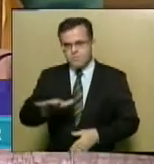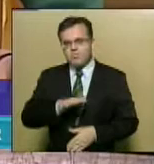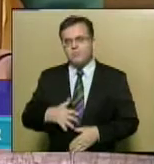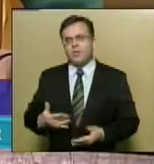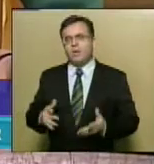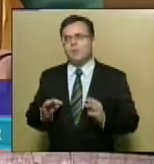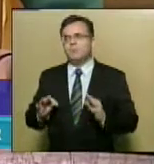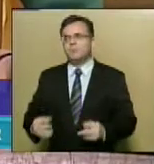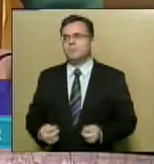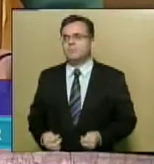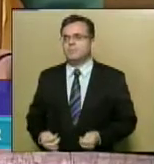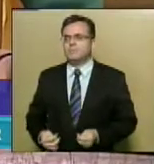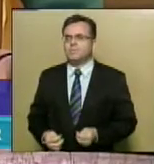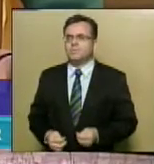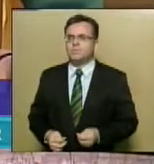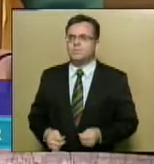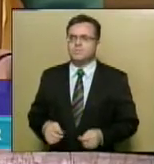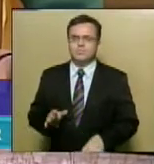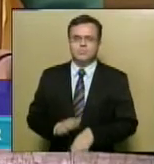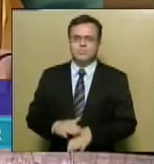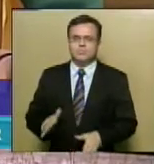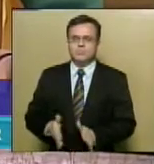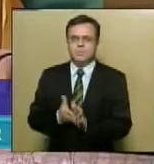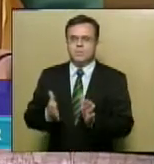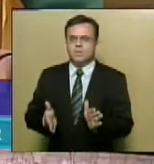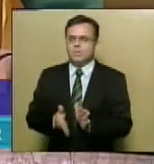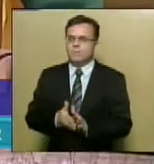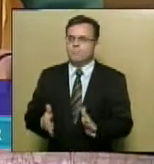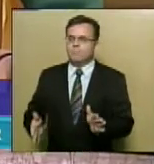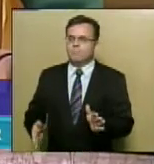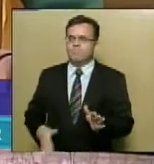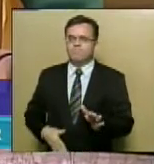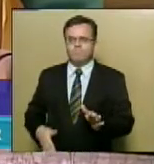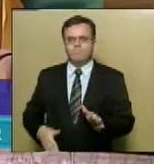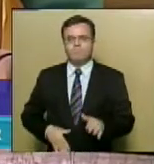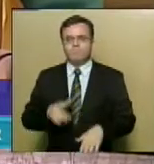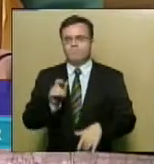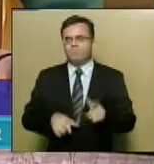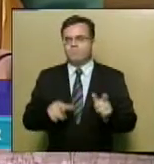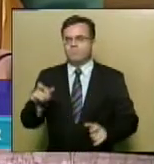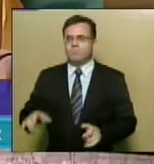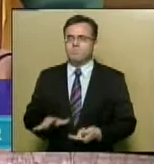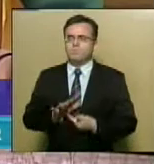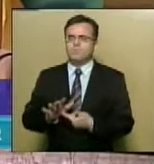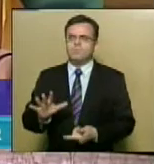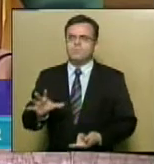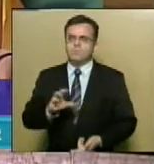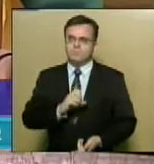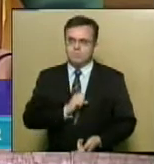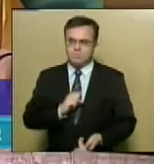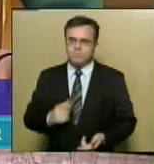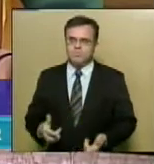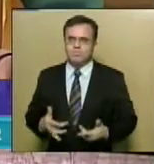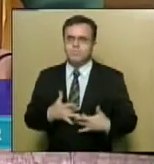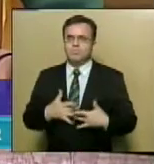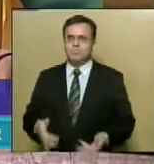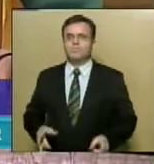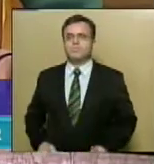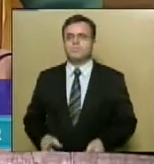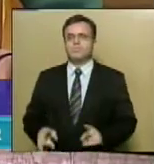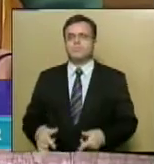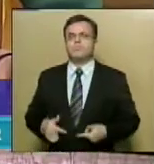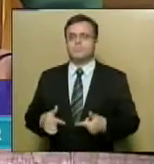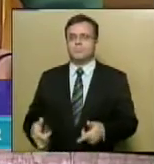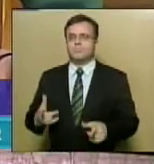sobretudo, aqueles mais pobres e marginalizados. Numa demonstração clara de amor ao próximo, solidariedade, na luta constante pela